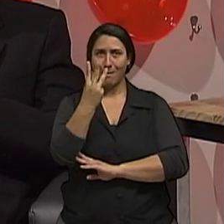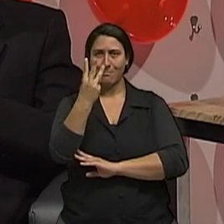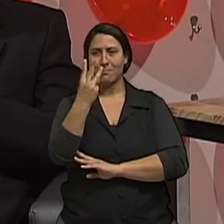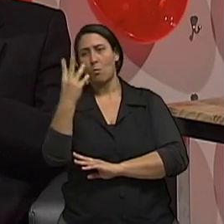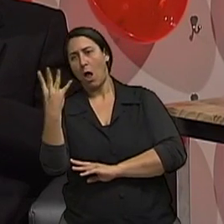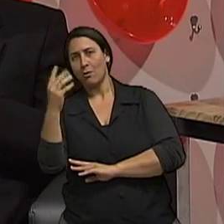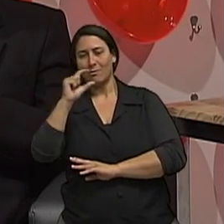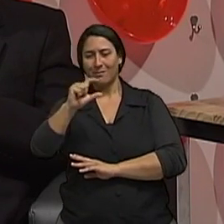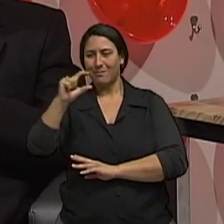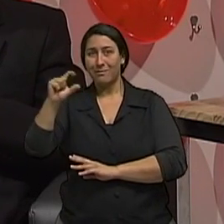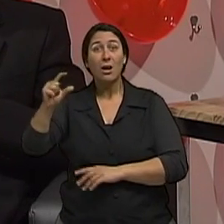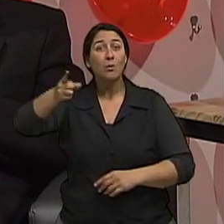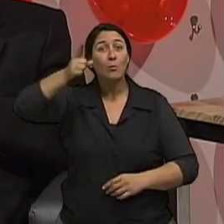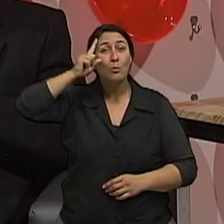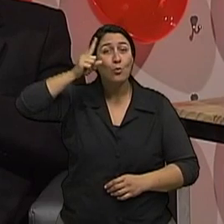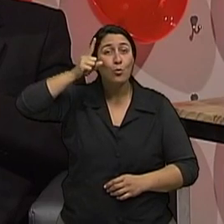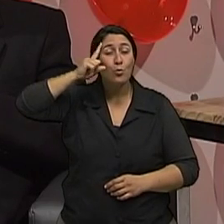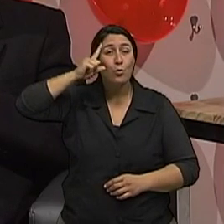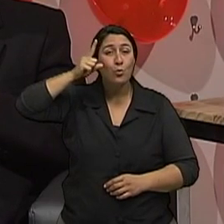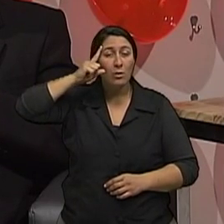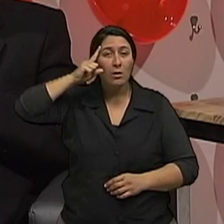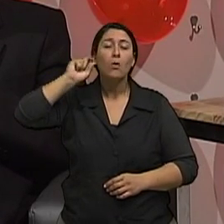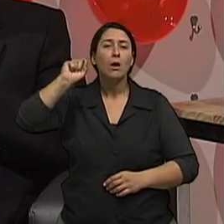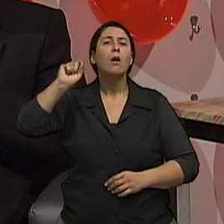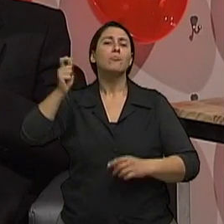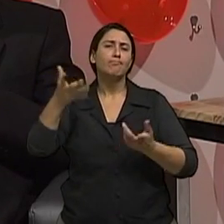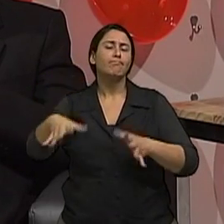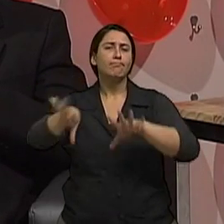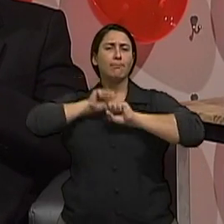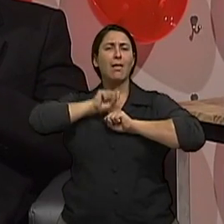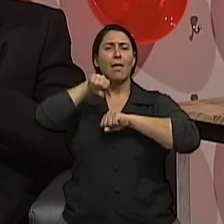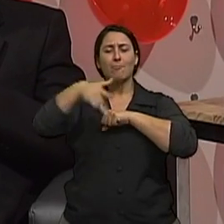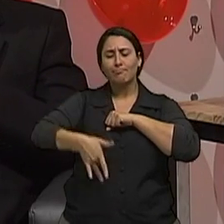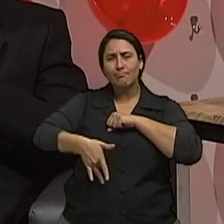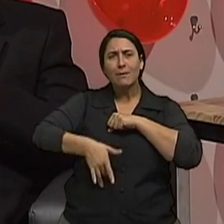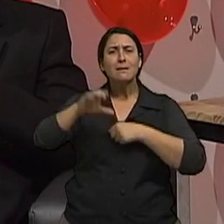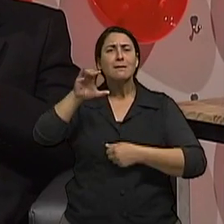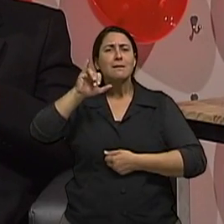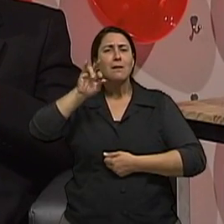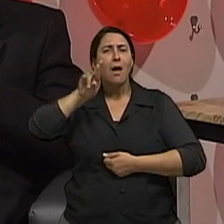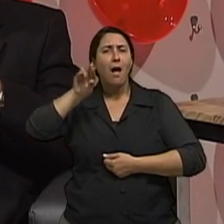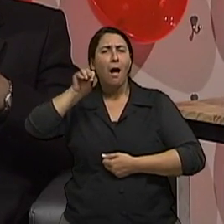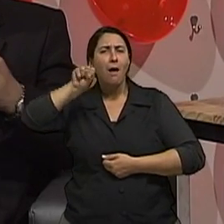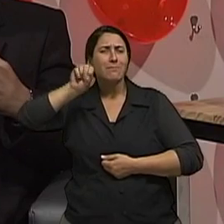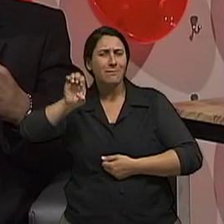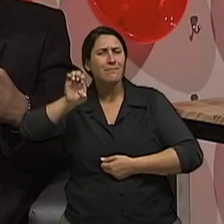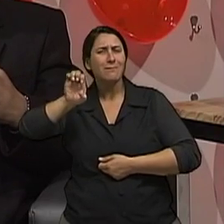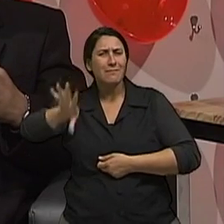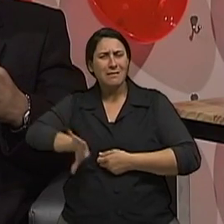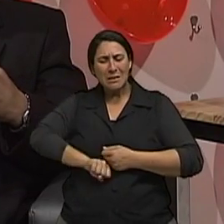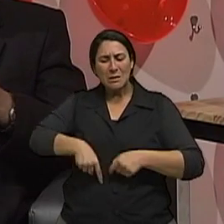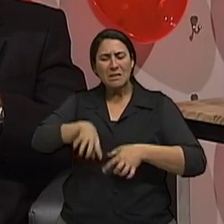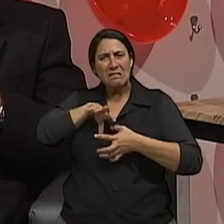4 doses por dia, eles têm mais cirrose hepática no fígado, eles têm mais insuficiência cardíaca, o coração